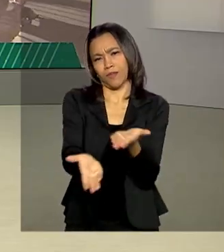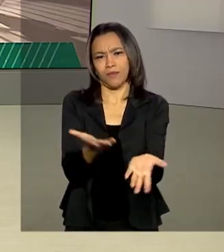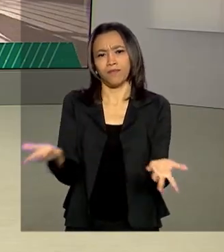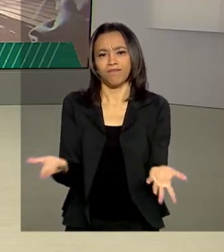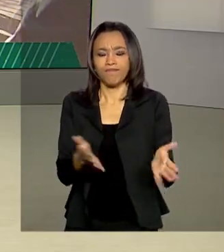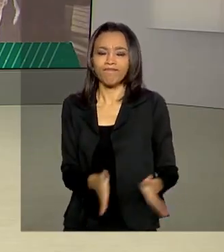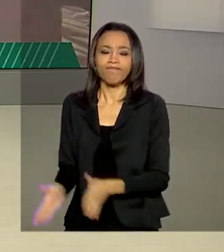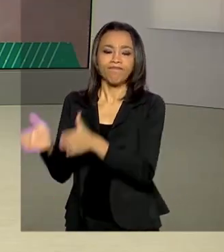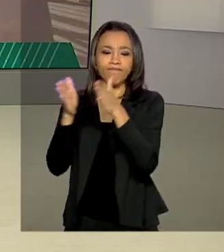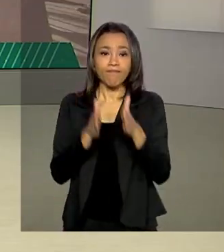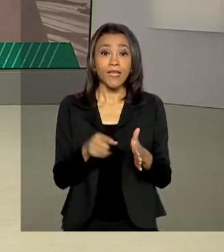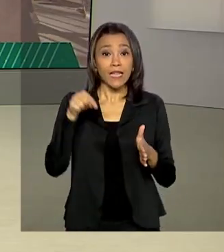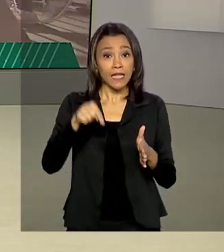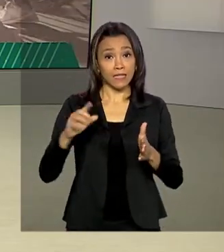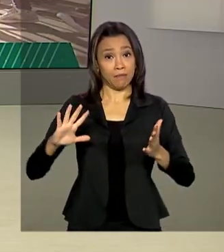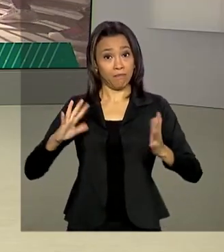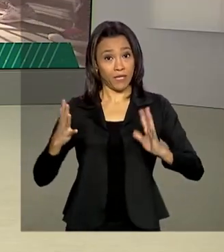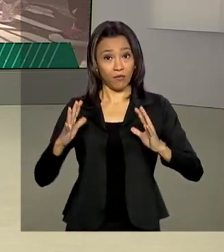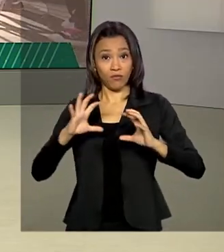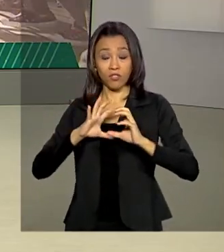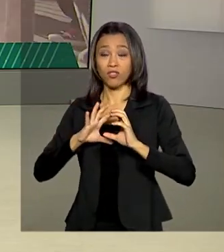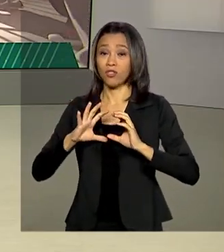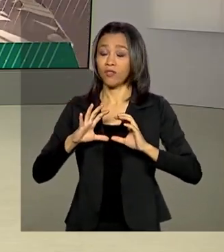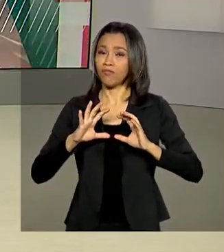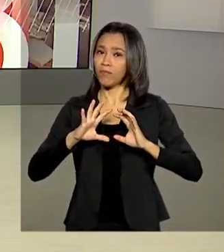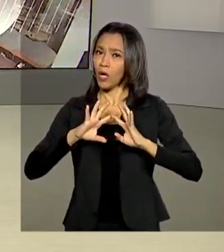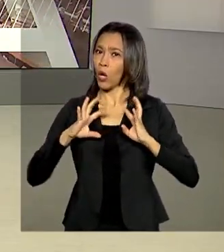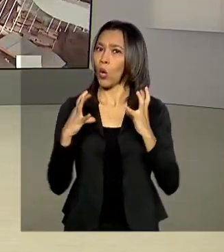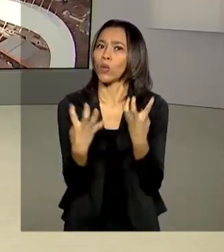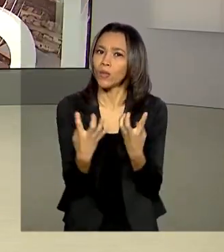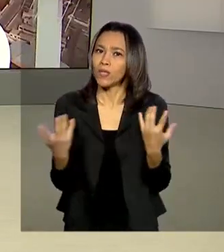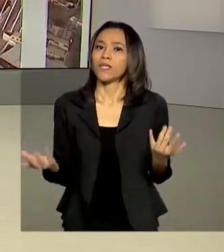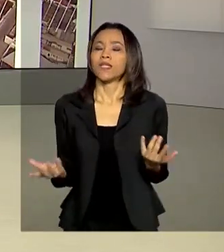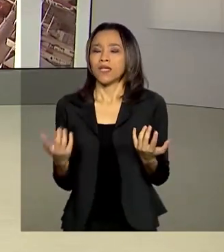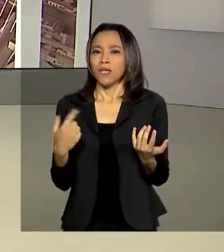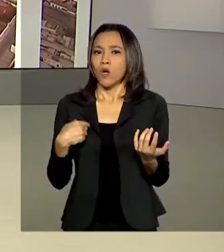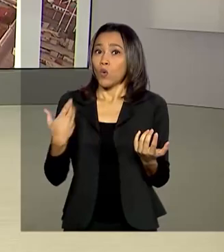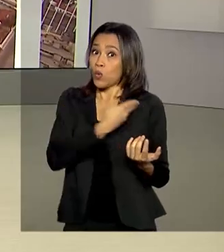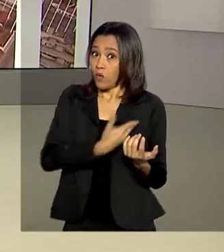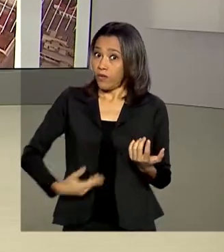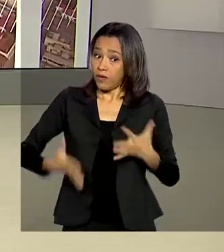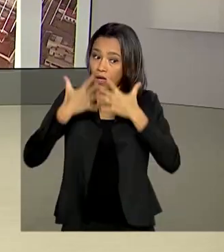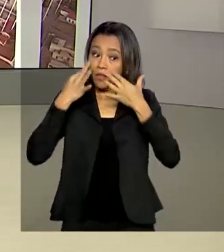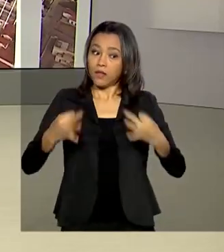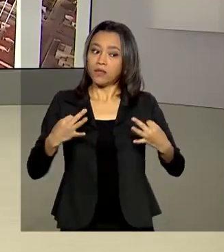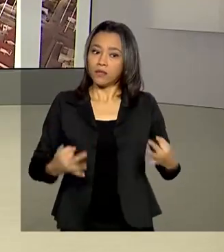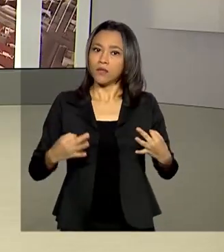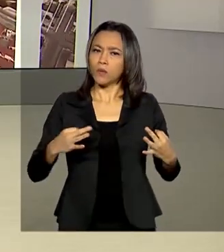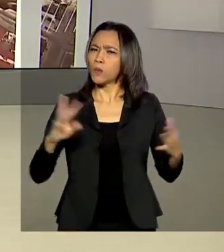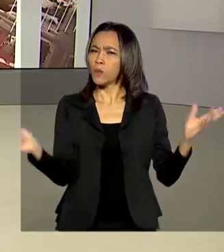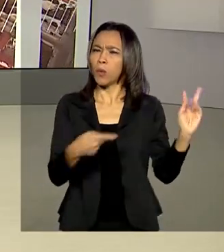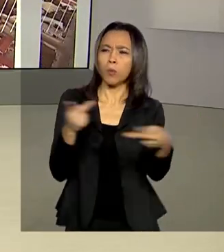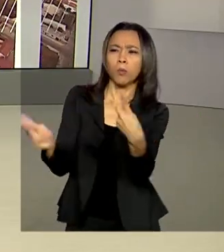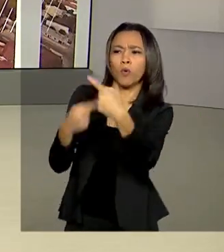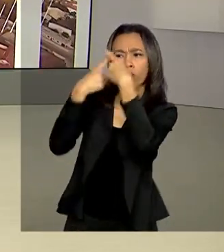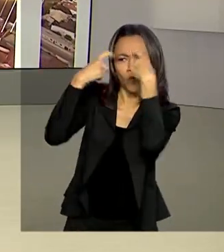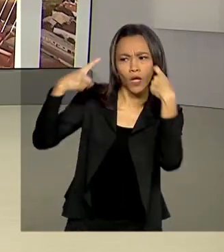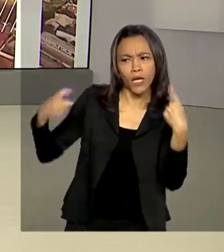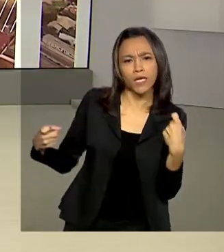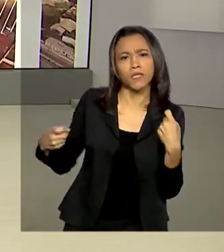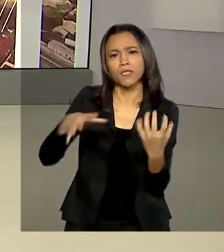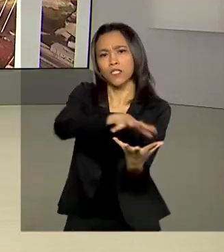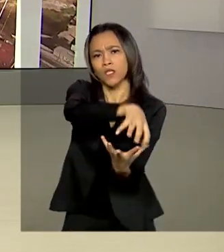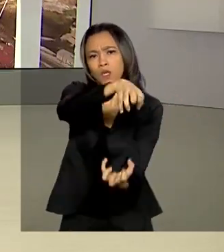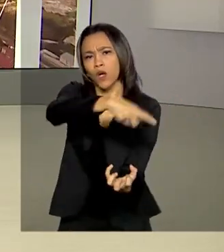E em tempos de isolamento social, o governo está de olho nos casos de violência contra mulheres, idosos e pessoas vulneráveis.